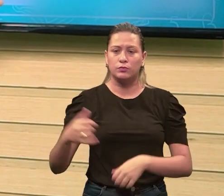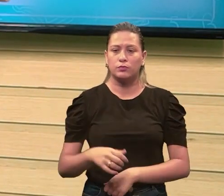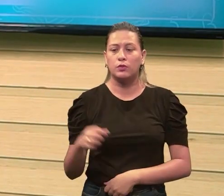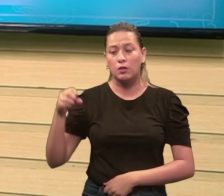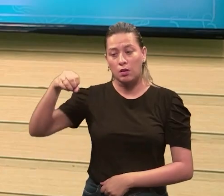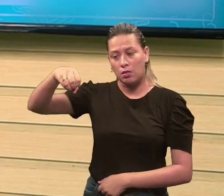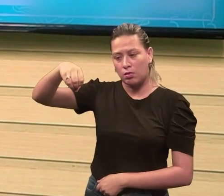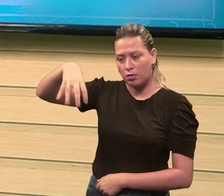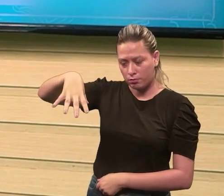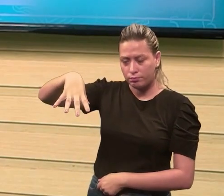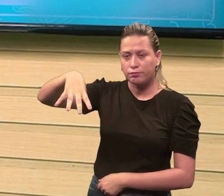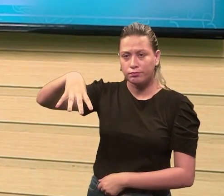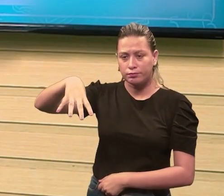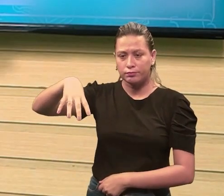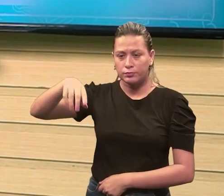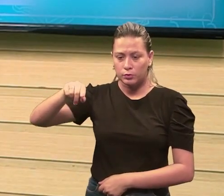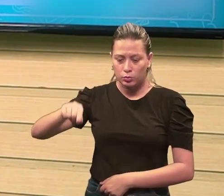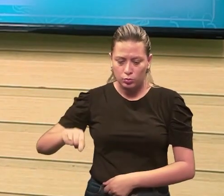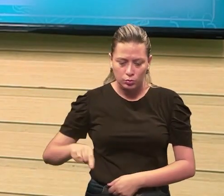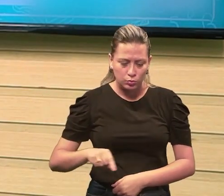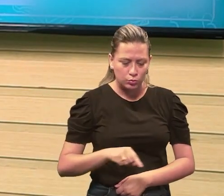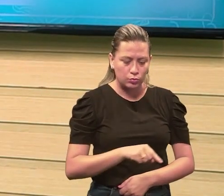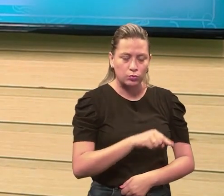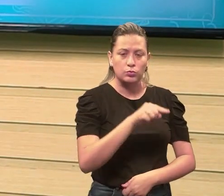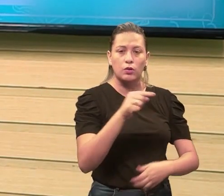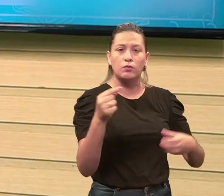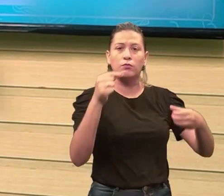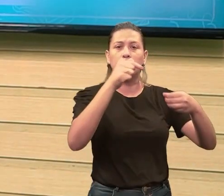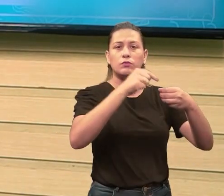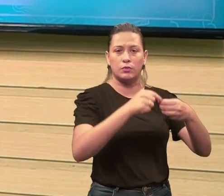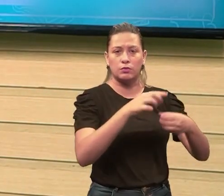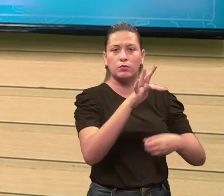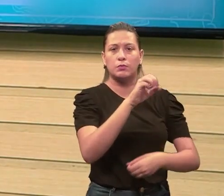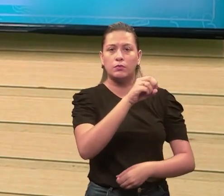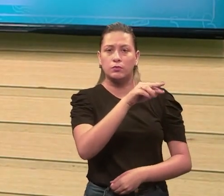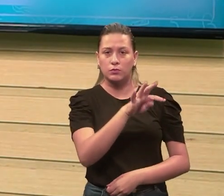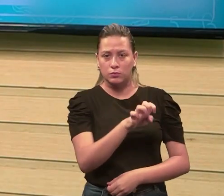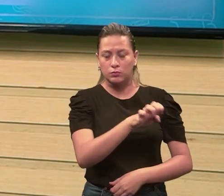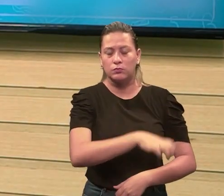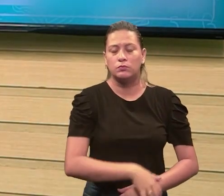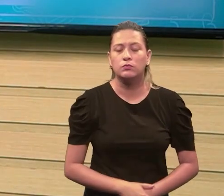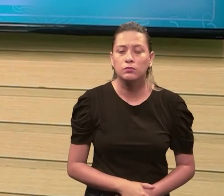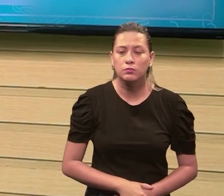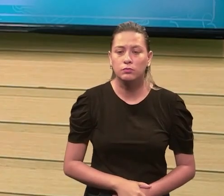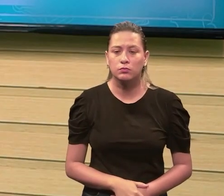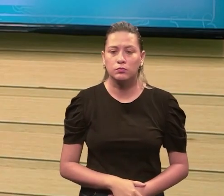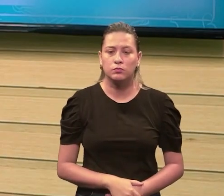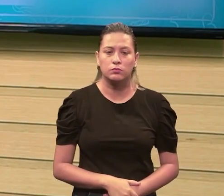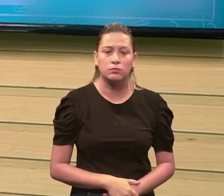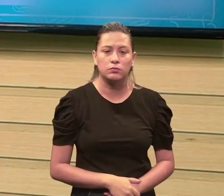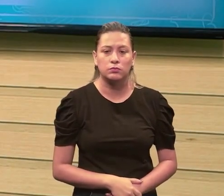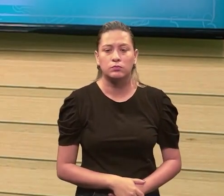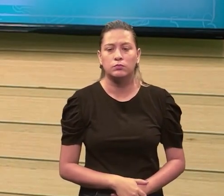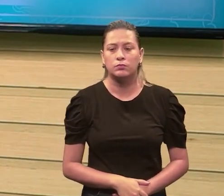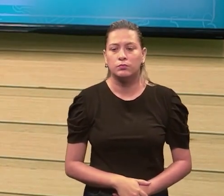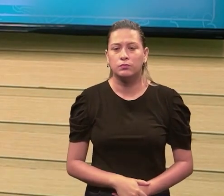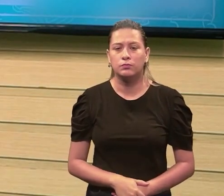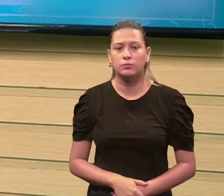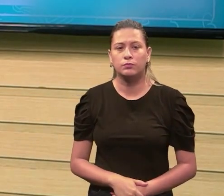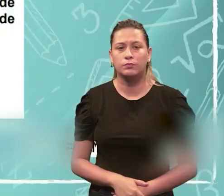ligando a minha lâmpada, teoricamente, e aqui o retorno desses elétrons para a minha